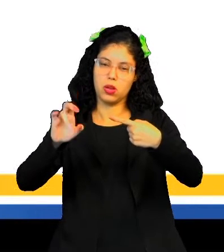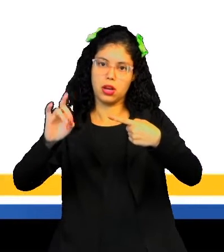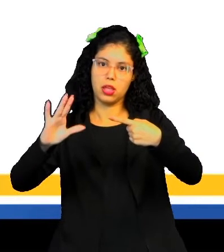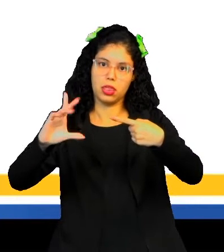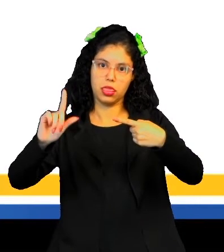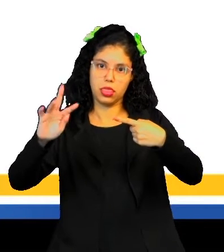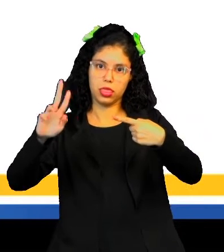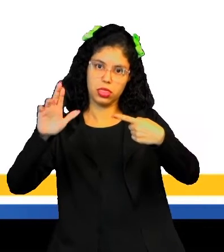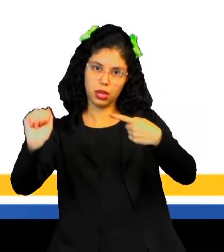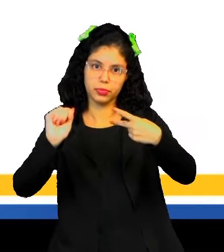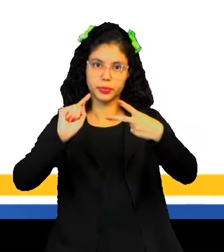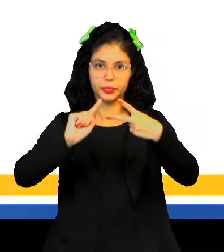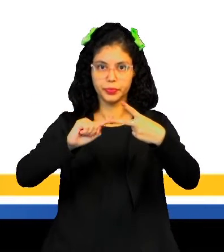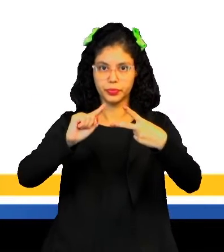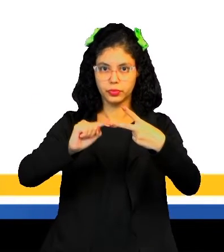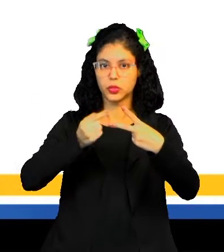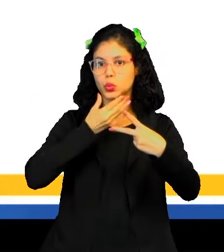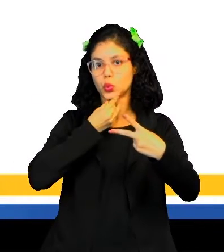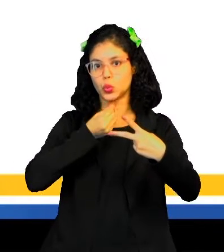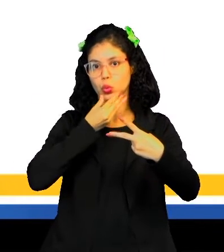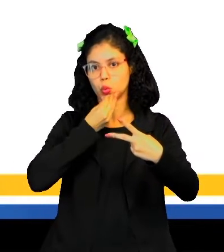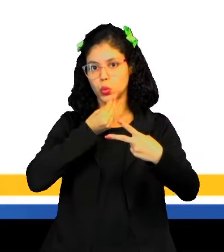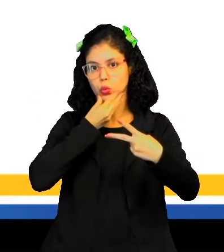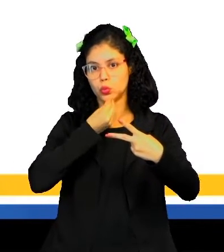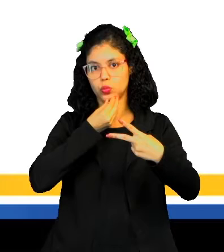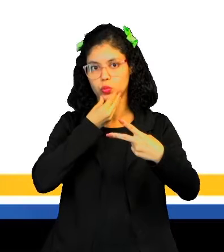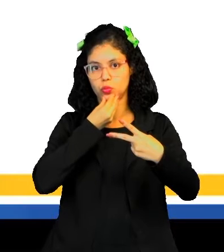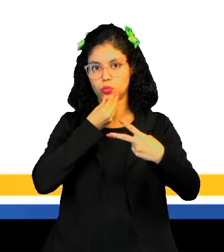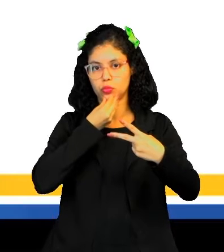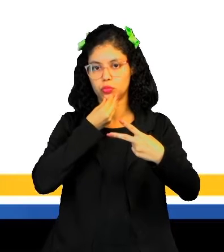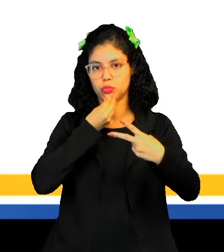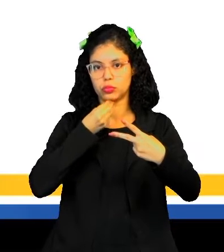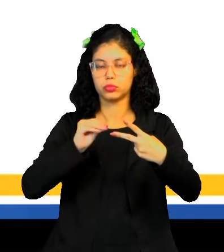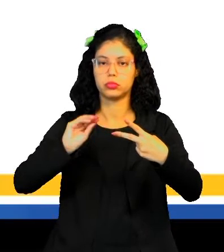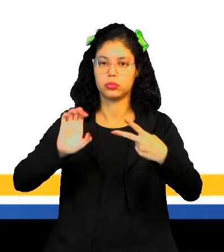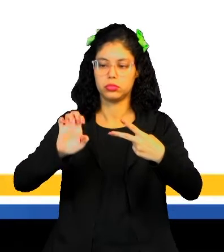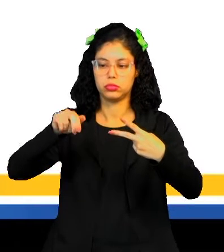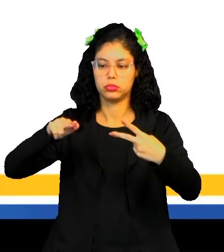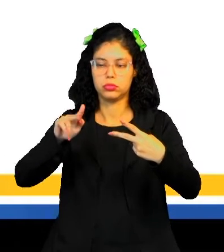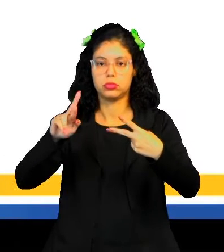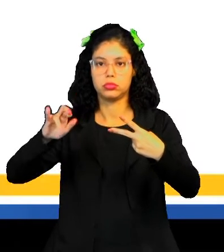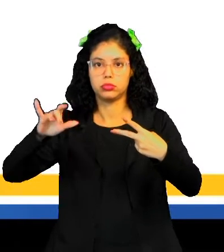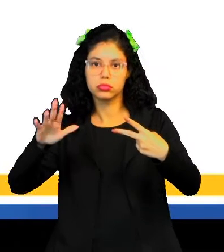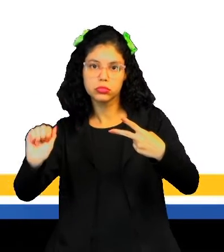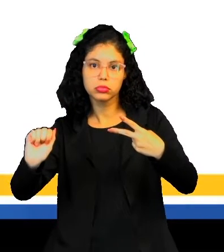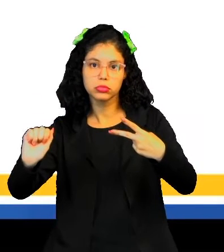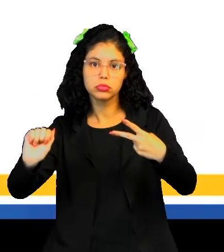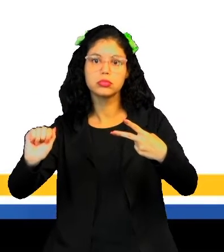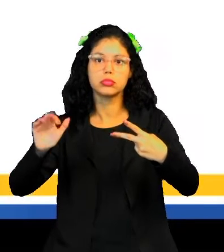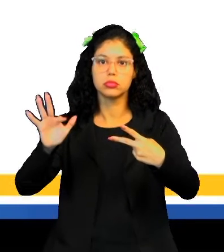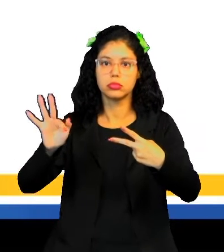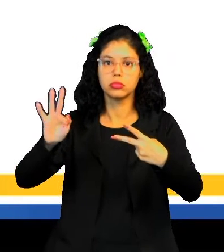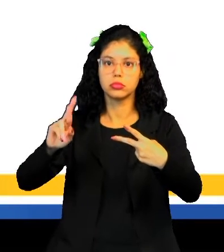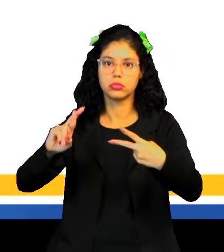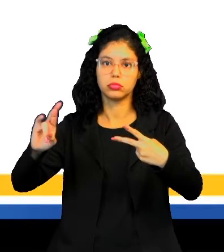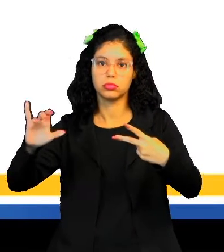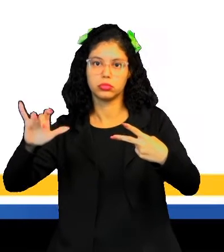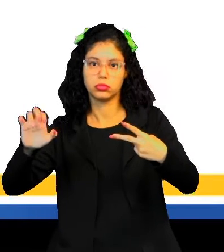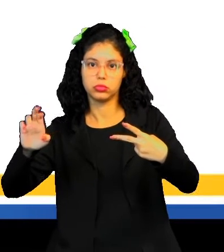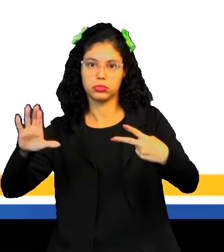pirâmide. Os homens livres, né? Que eram ali os engenheiros, os ferreiros, né? O